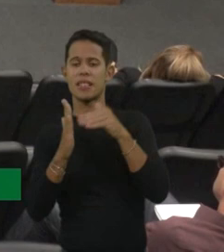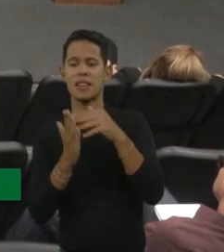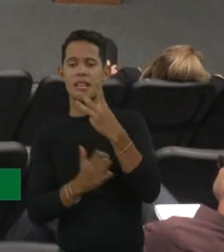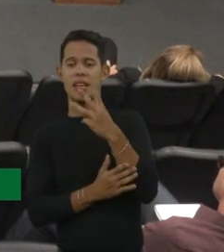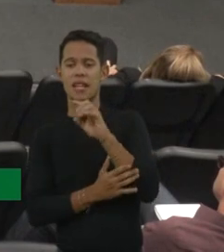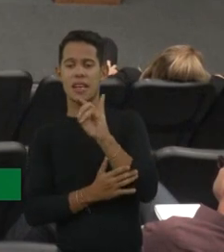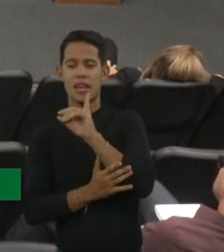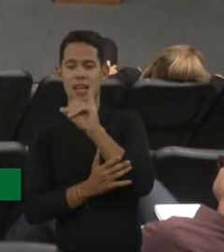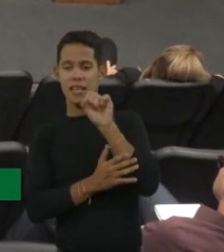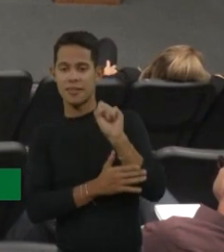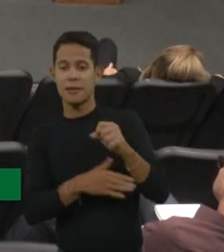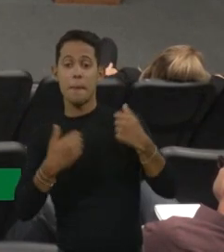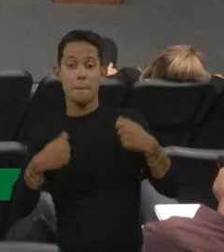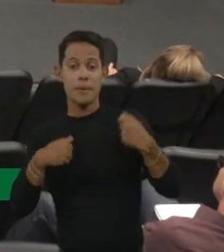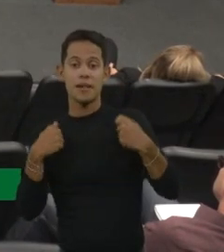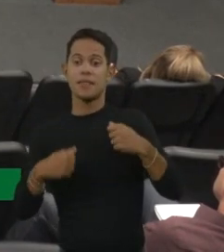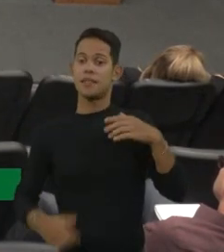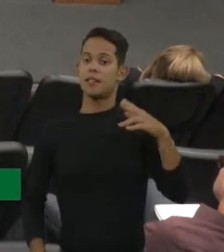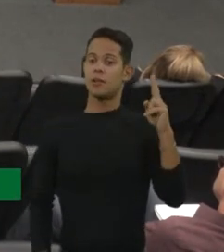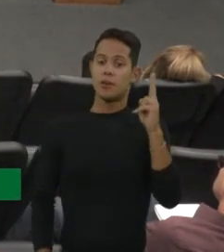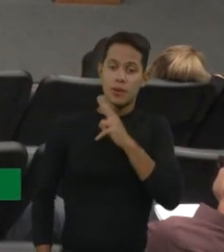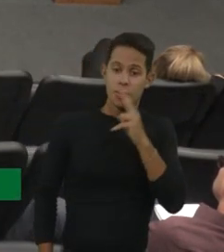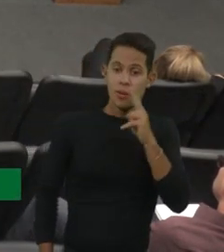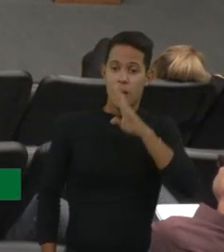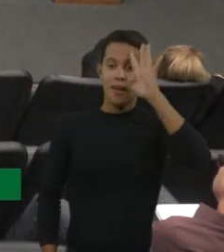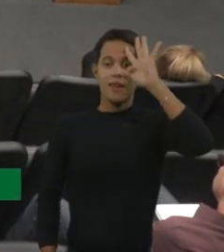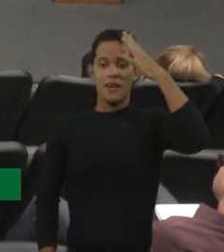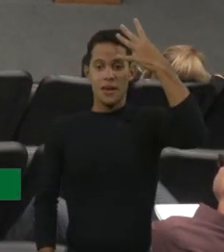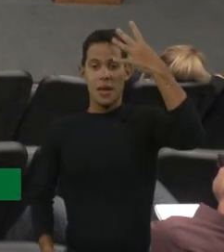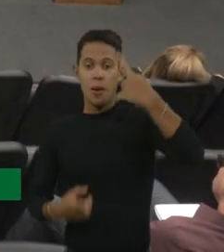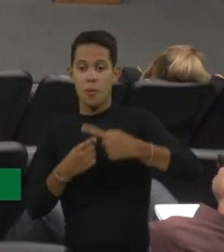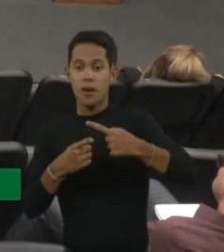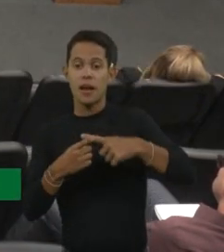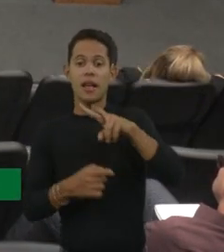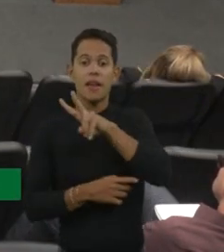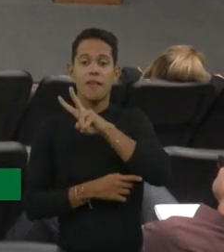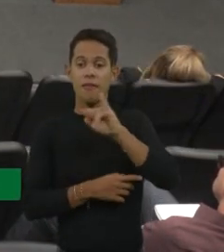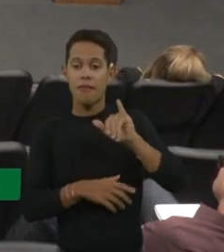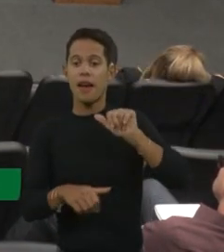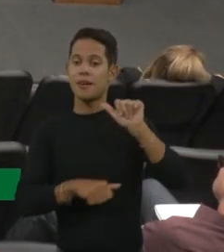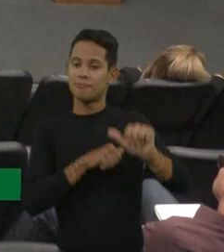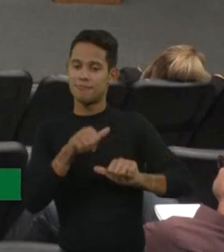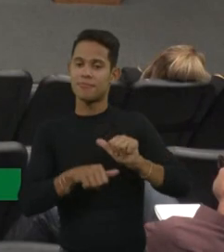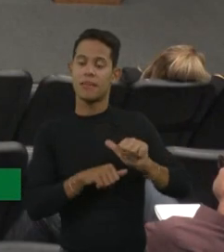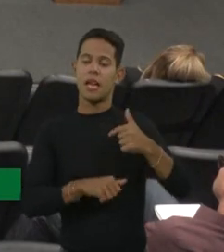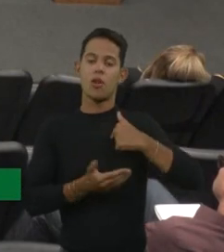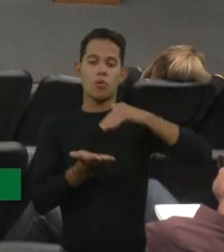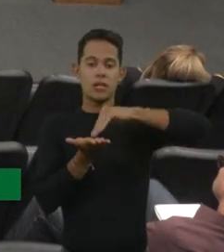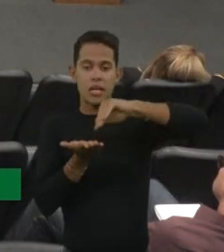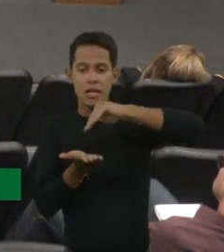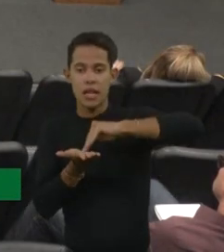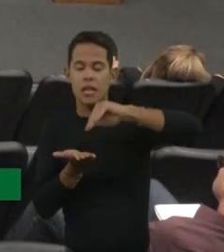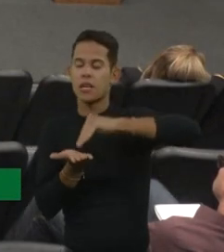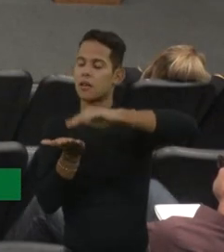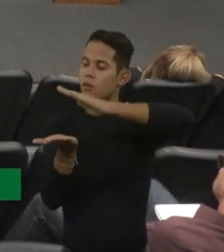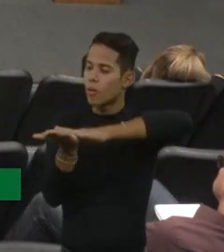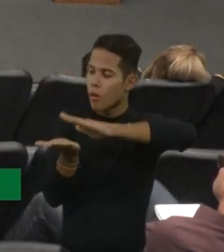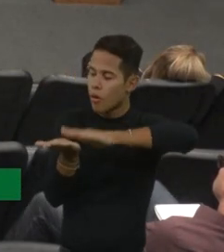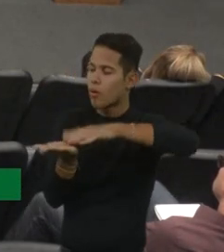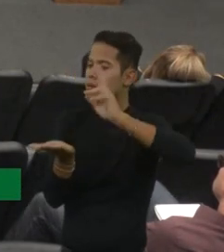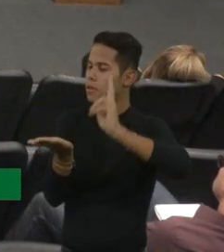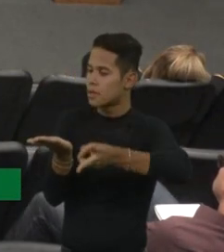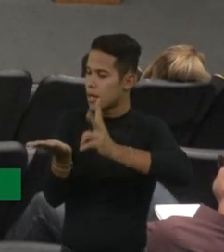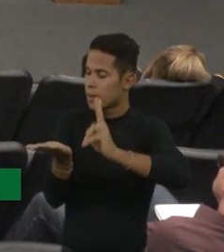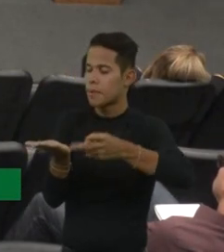gente tem que se virar, gente, porque isso faz total diferença, isso é uma coisa que eu bato na secretaria aqui, a gente tem que ter